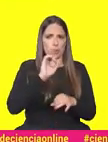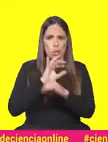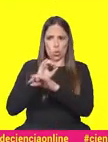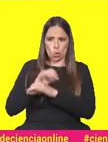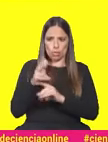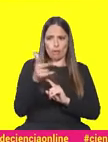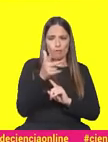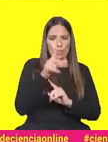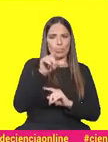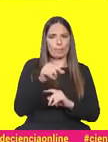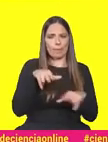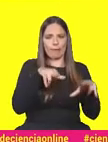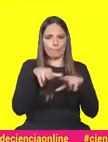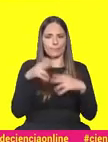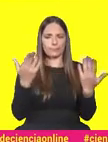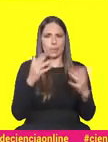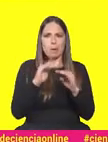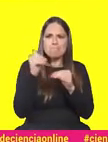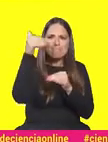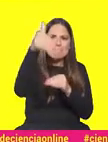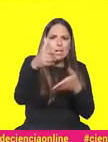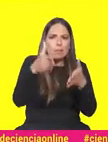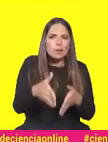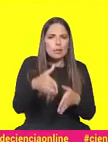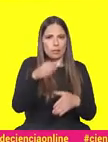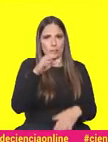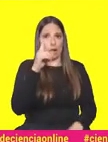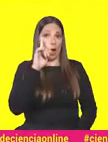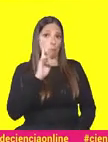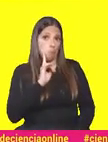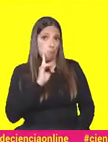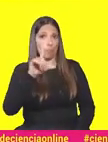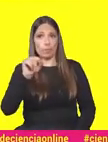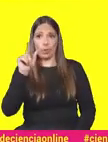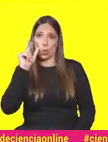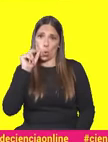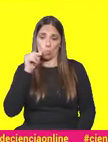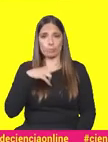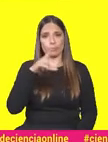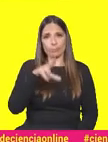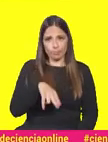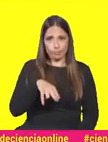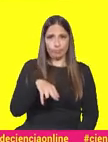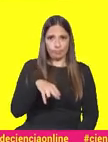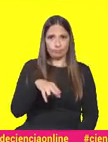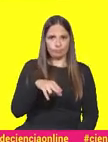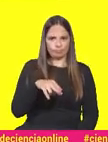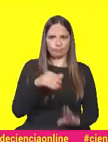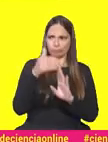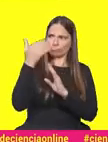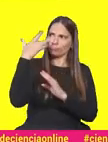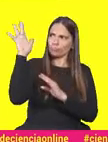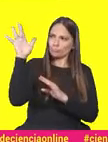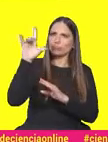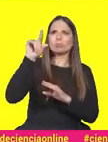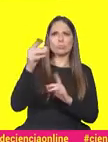existem também. Mas eu acho que temos que ir mais longe e reconhecer que as mulheres e também os homens portugueses também dão cartas lá fora e são